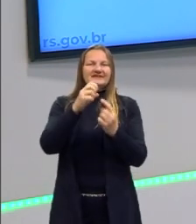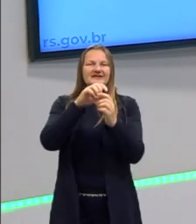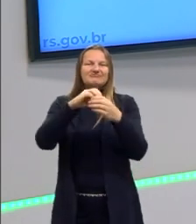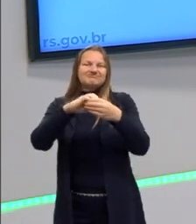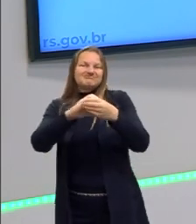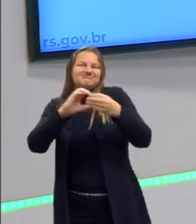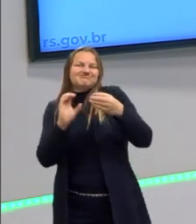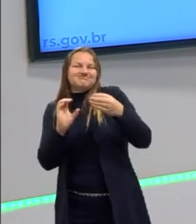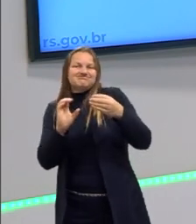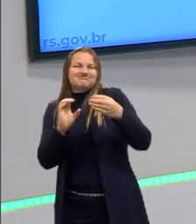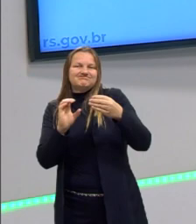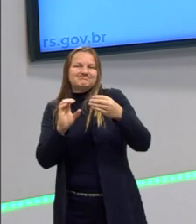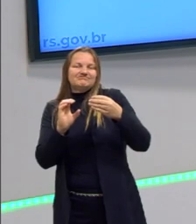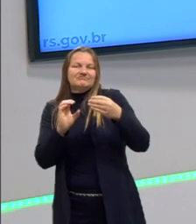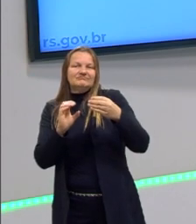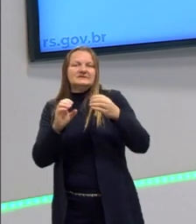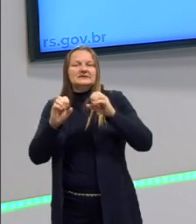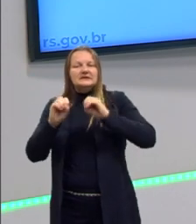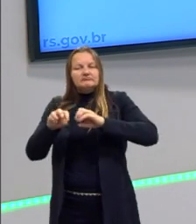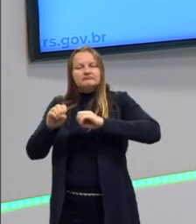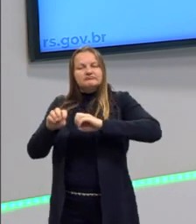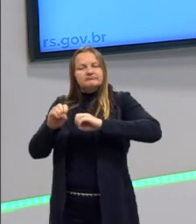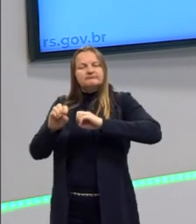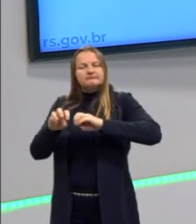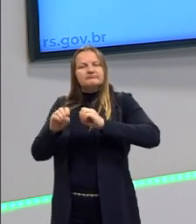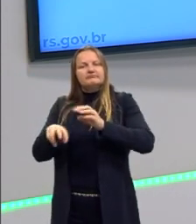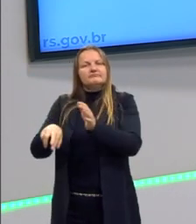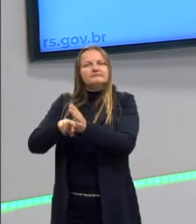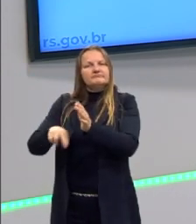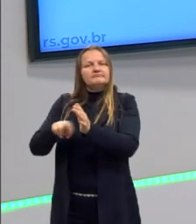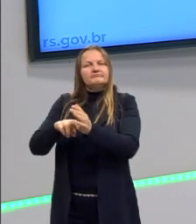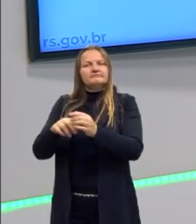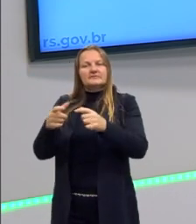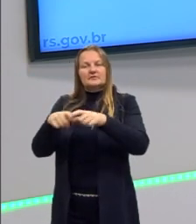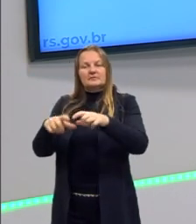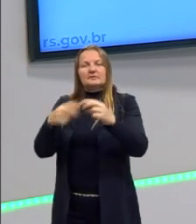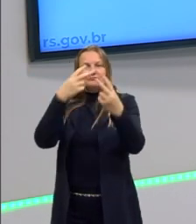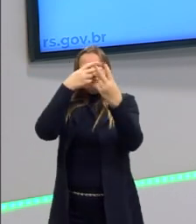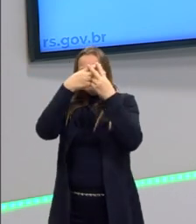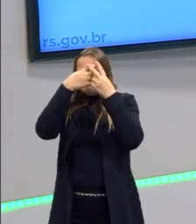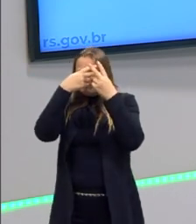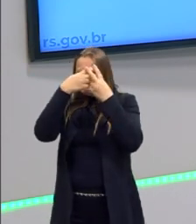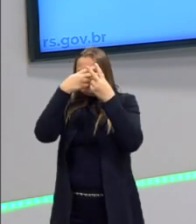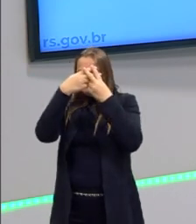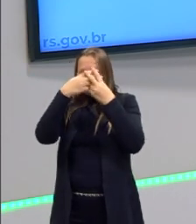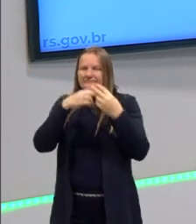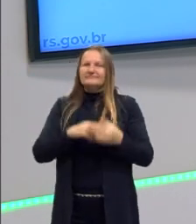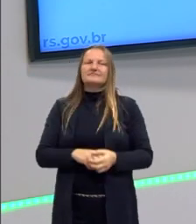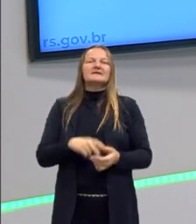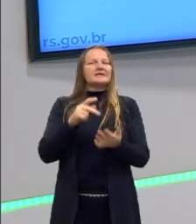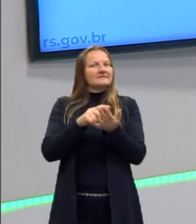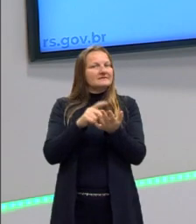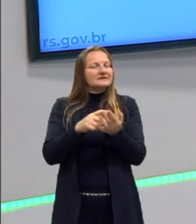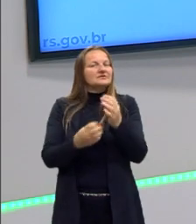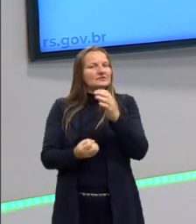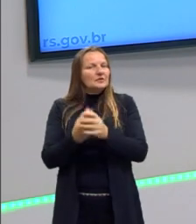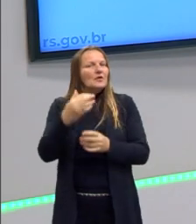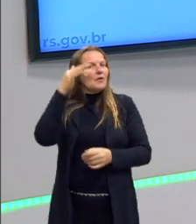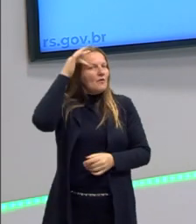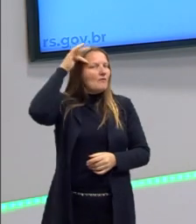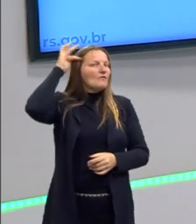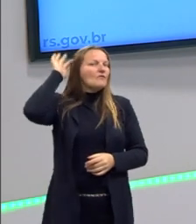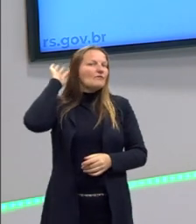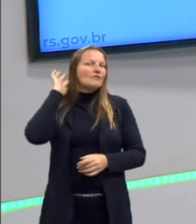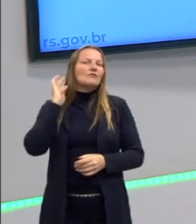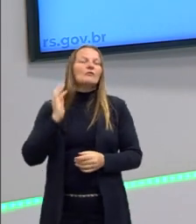elas precisam ser reeducadas. E aí vão ter esses espaços, que no caso é o presídio. Na verdade, o Foucault, ele começa a